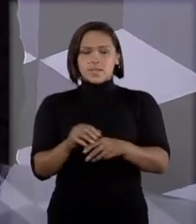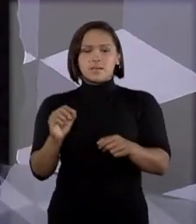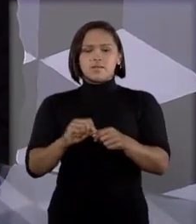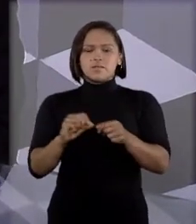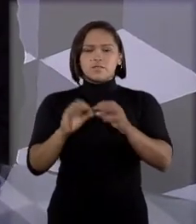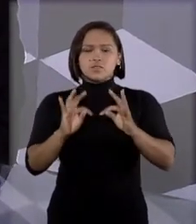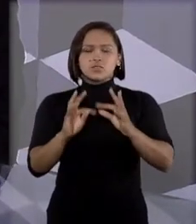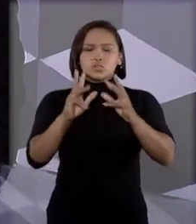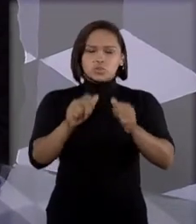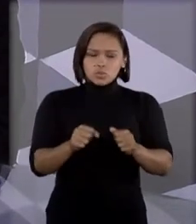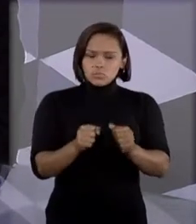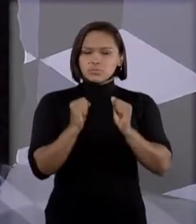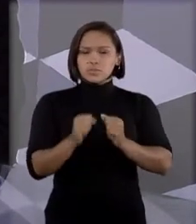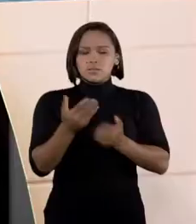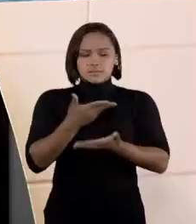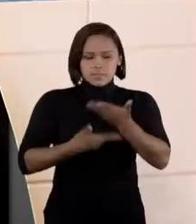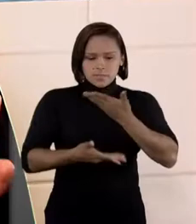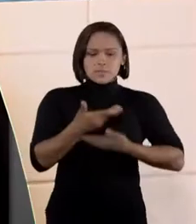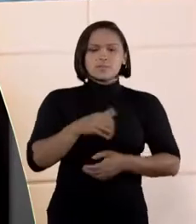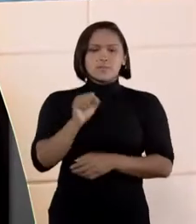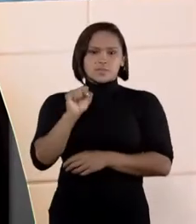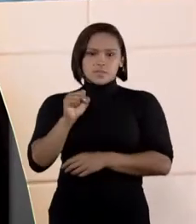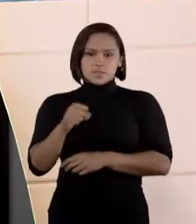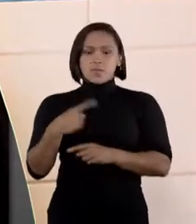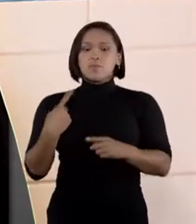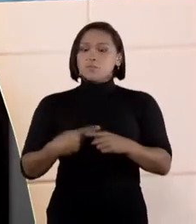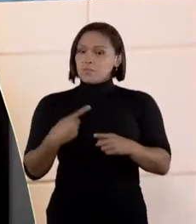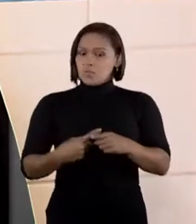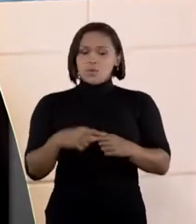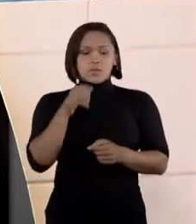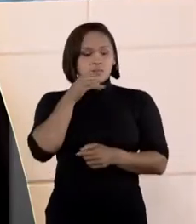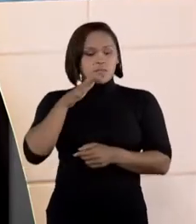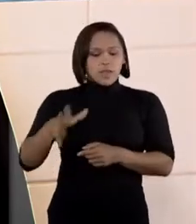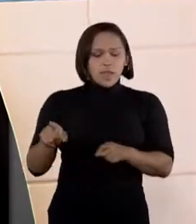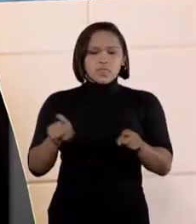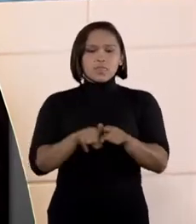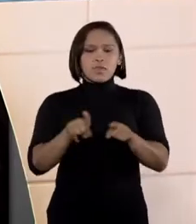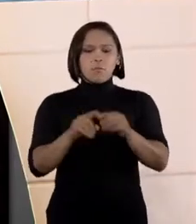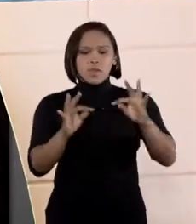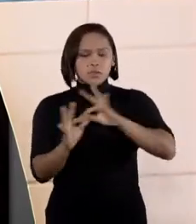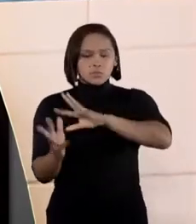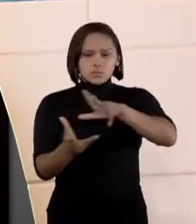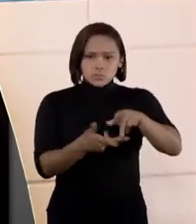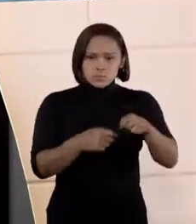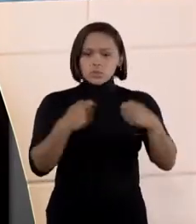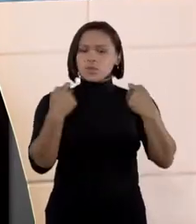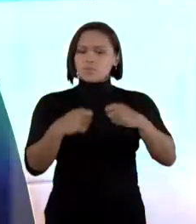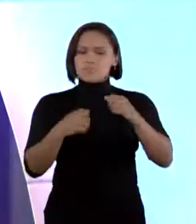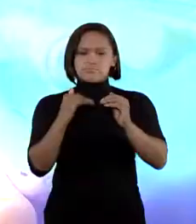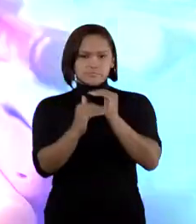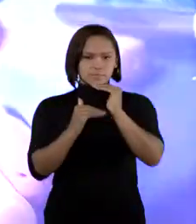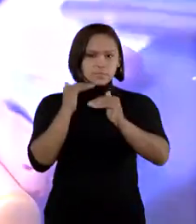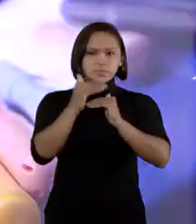todos possam participar sempre. Porque ela também faz parte desse mundo, ela também tem que desenvolver plenamente, né?